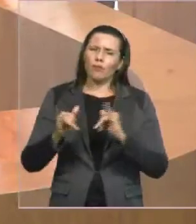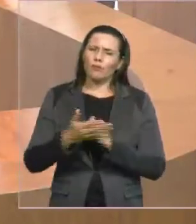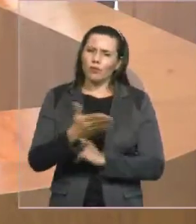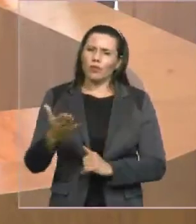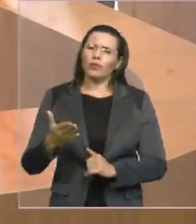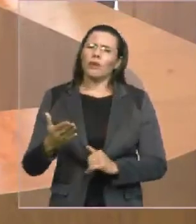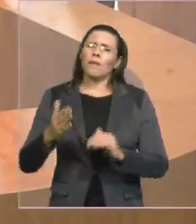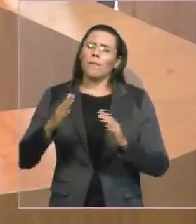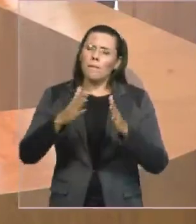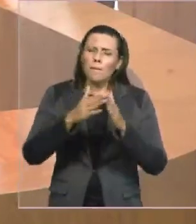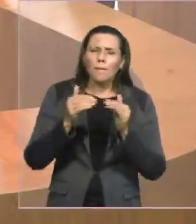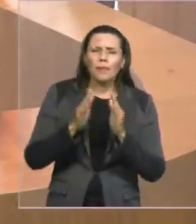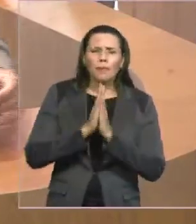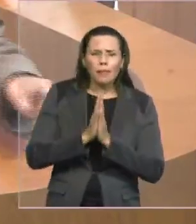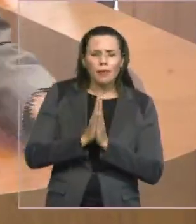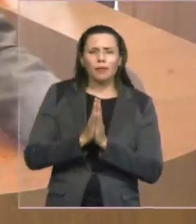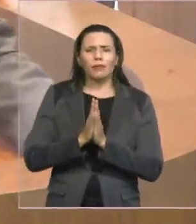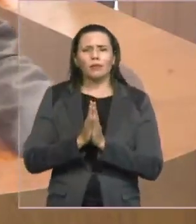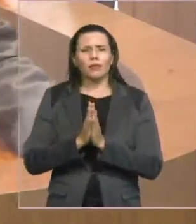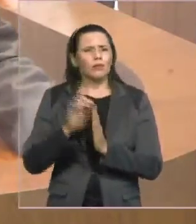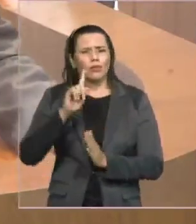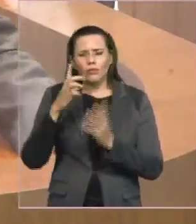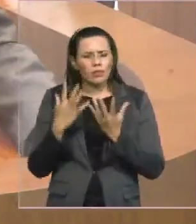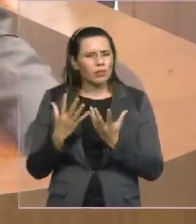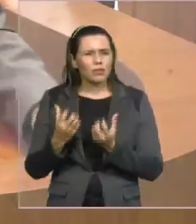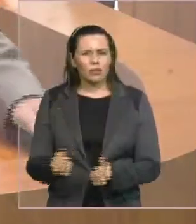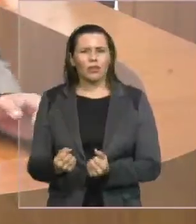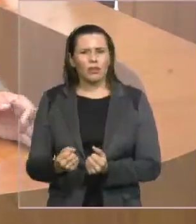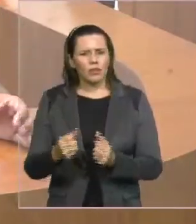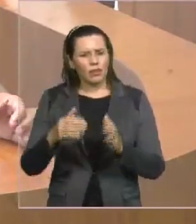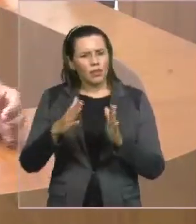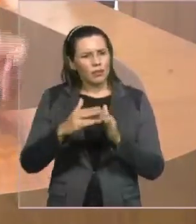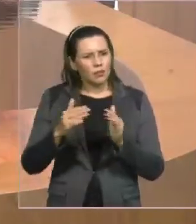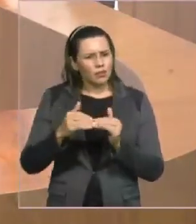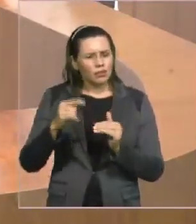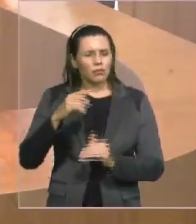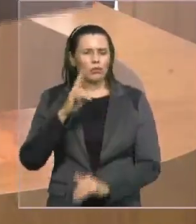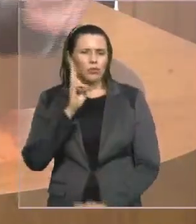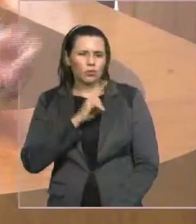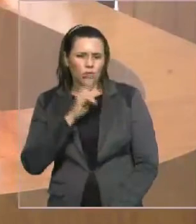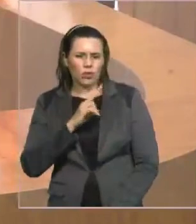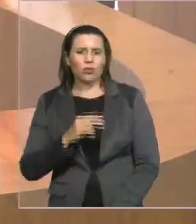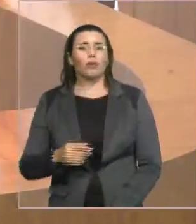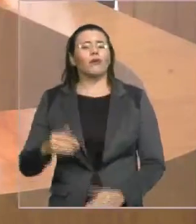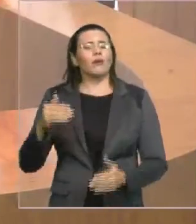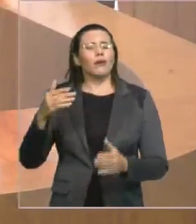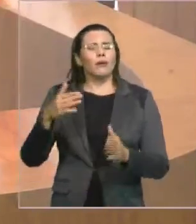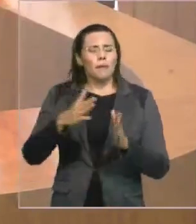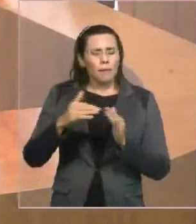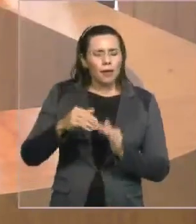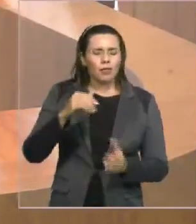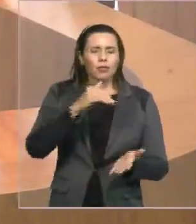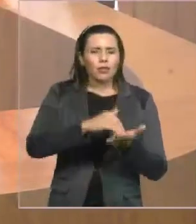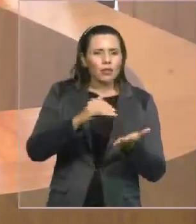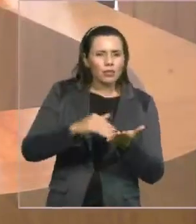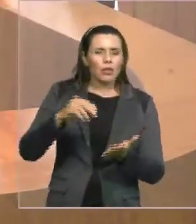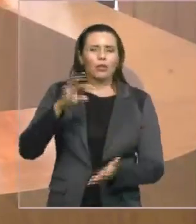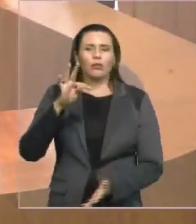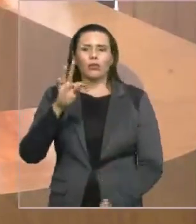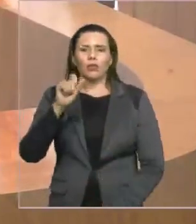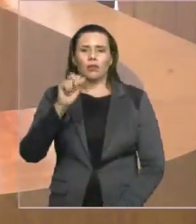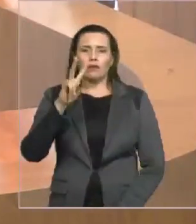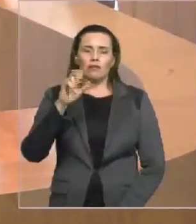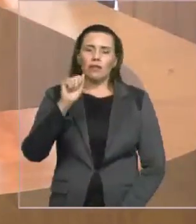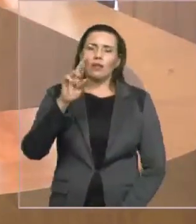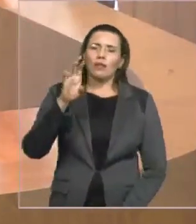pedido de urgência e falar isso para o secretário Marcelo Tavares, para o secretário Márcio Gerri, para o próprio procurador-geral,